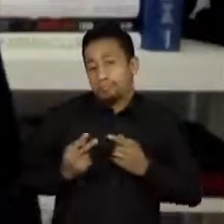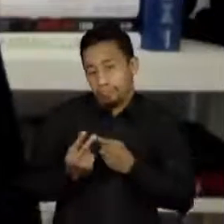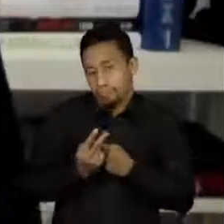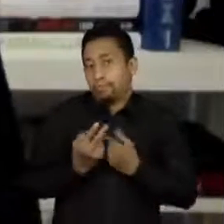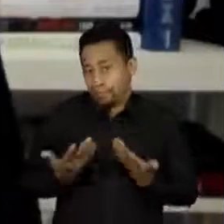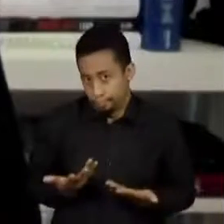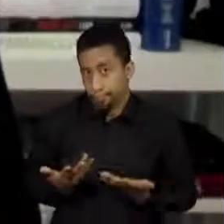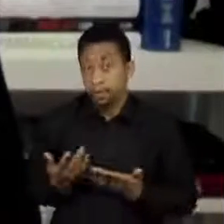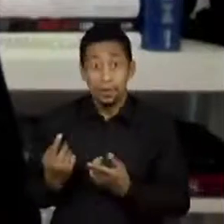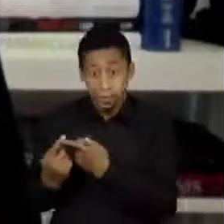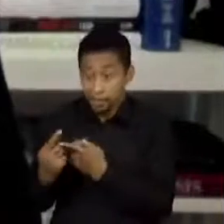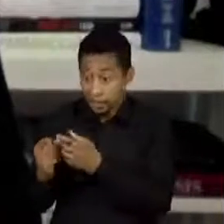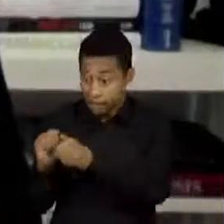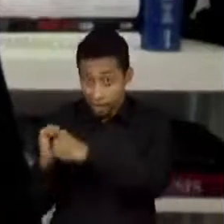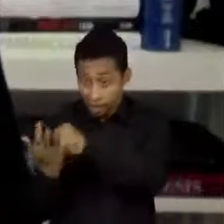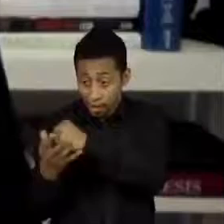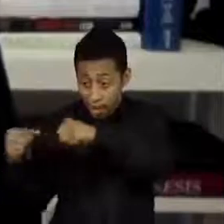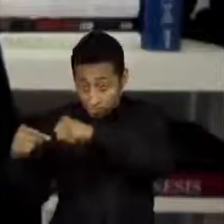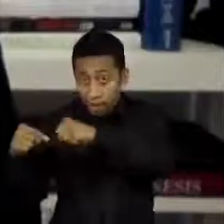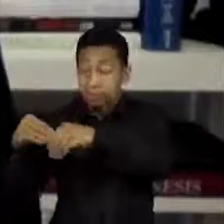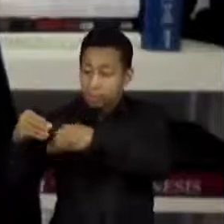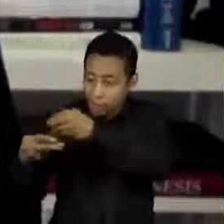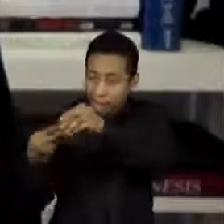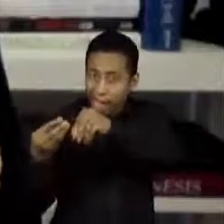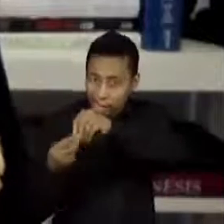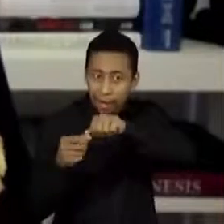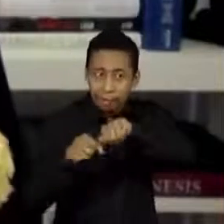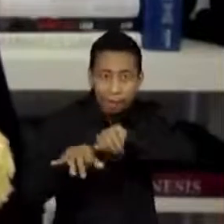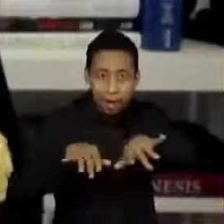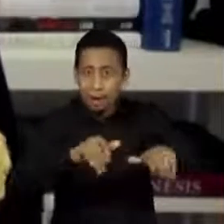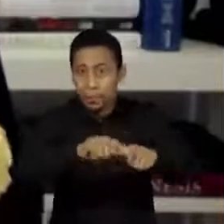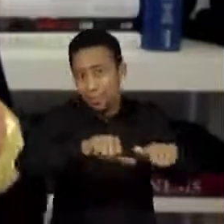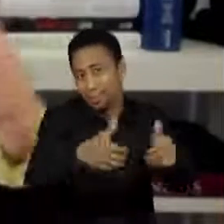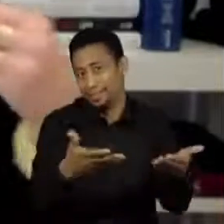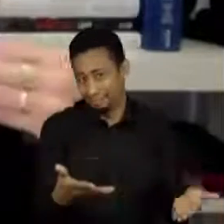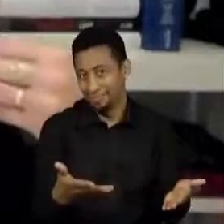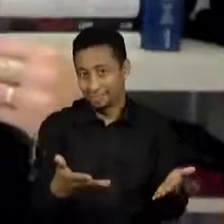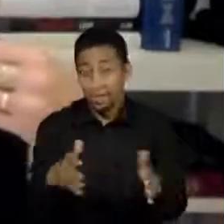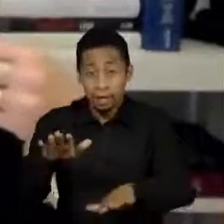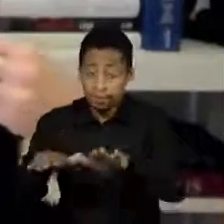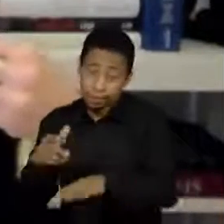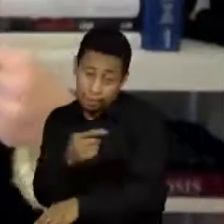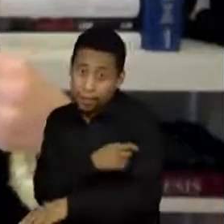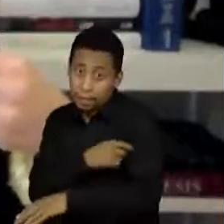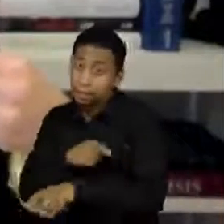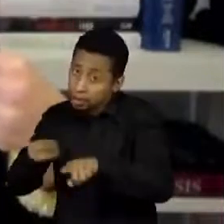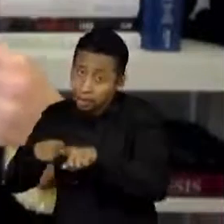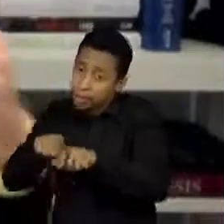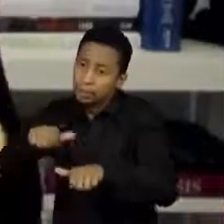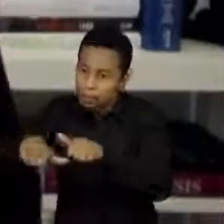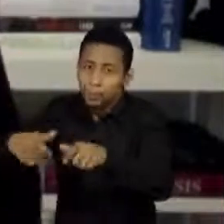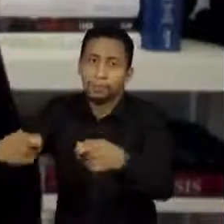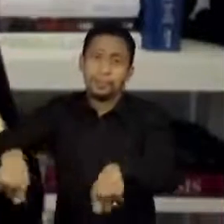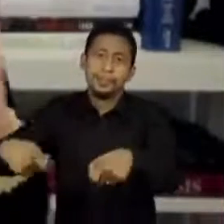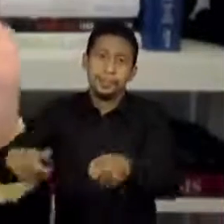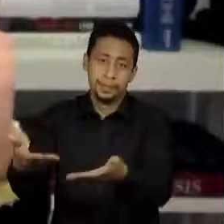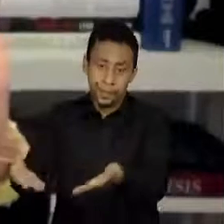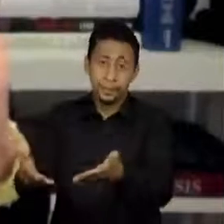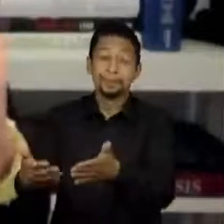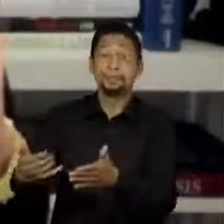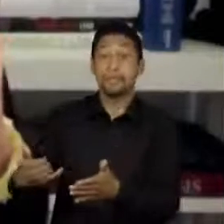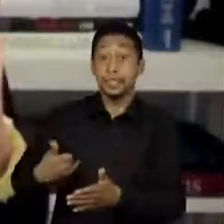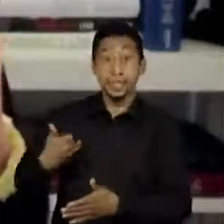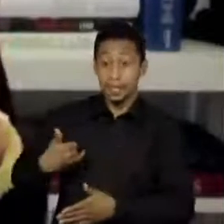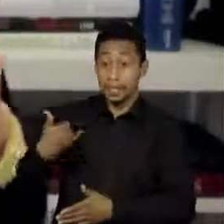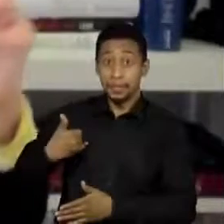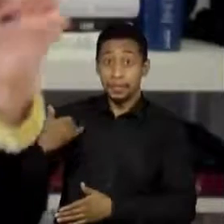variante diferente, a escassez de vacina. Se eu preciso de um reforço em uma certa faixa etária na vigência